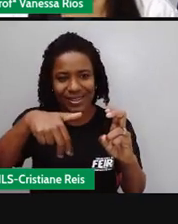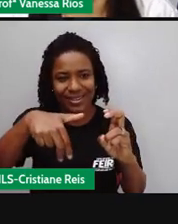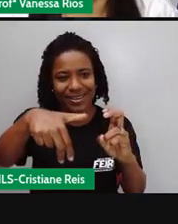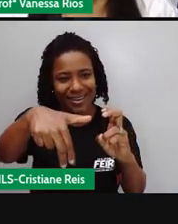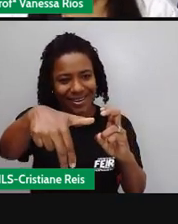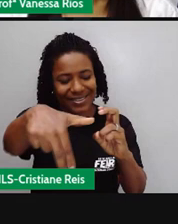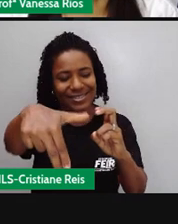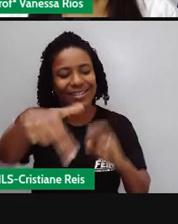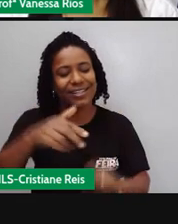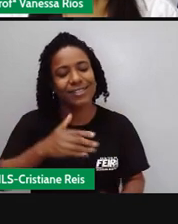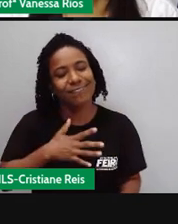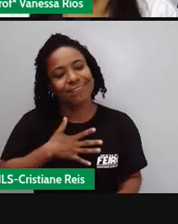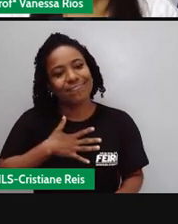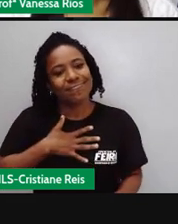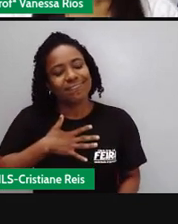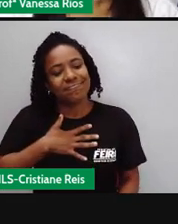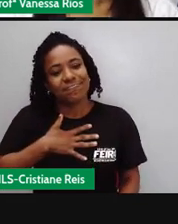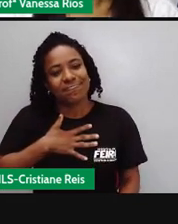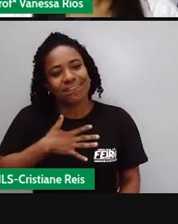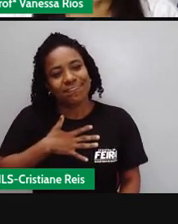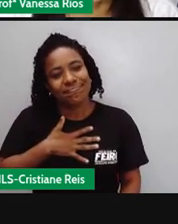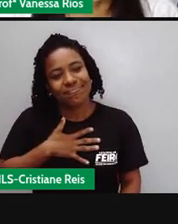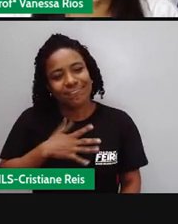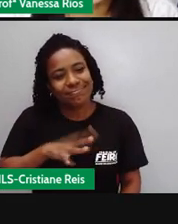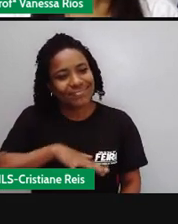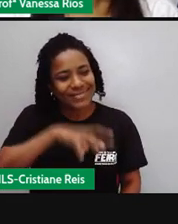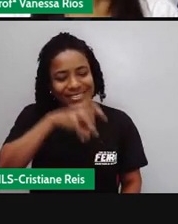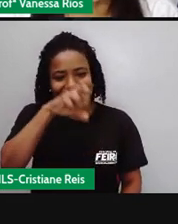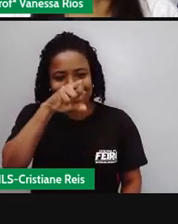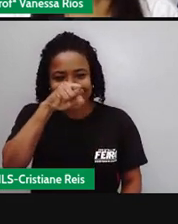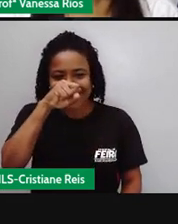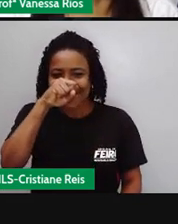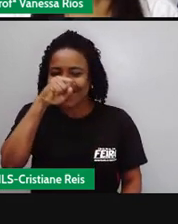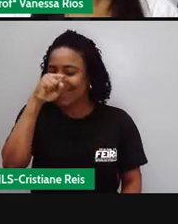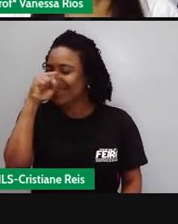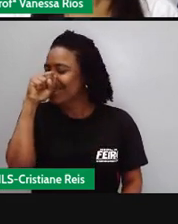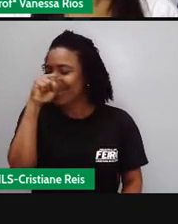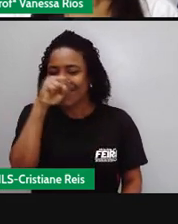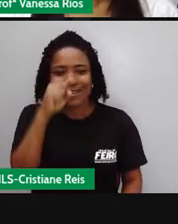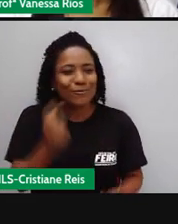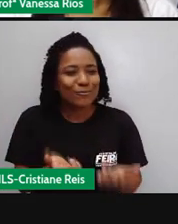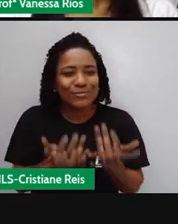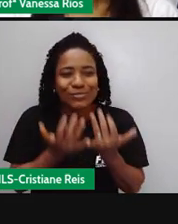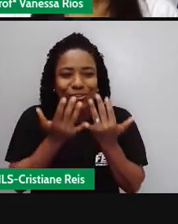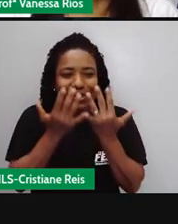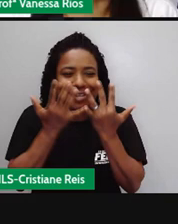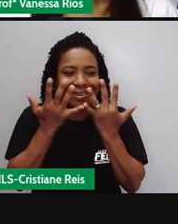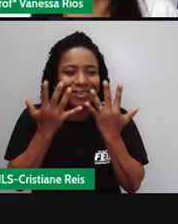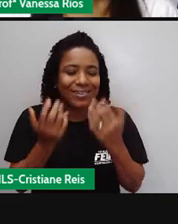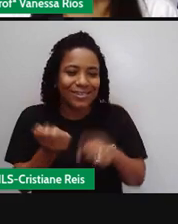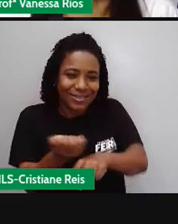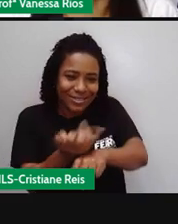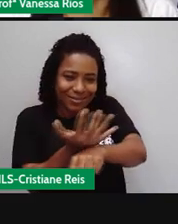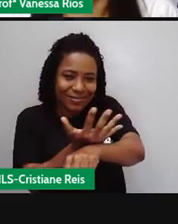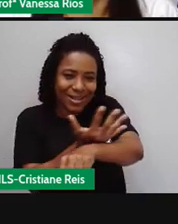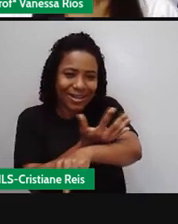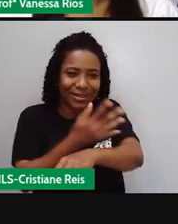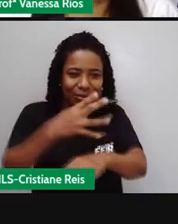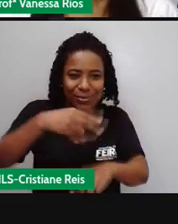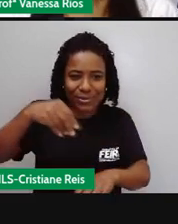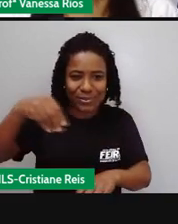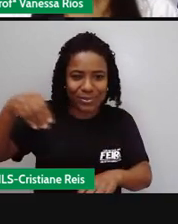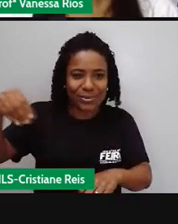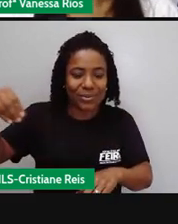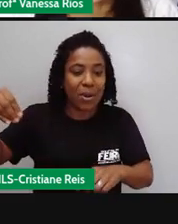até o cheiro é o mesmo cheiro de mato e poeira só não tem mais cheiro de carvão